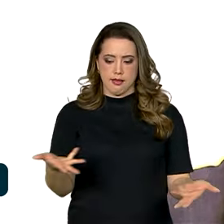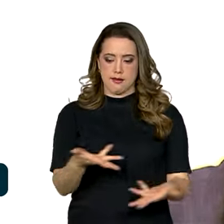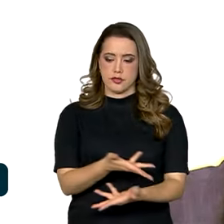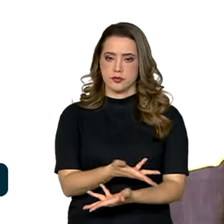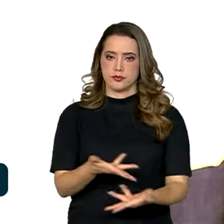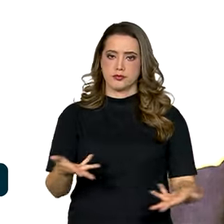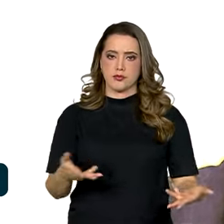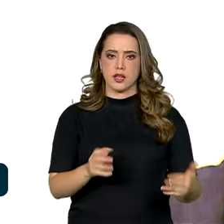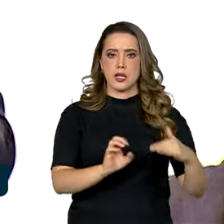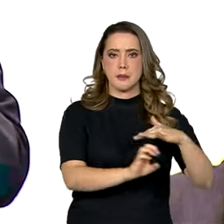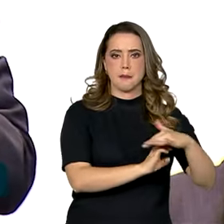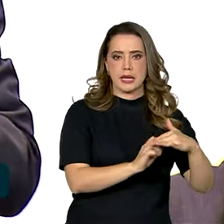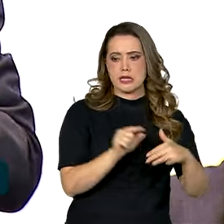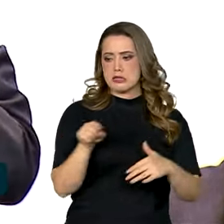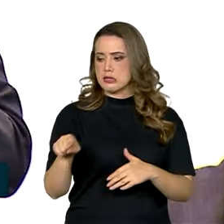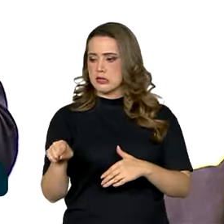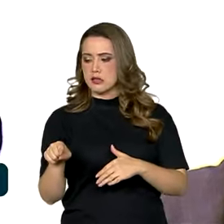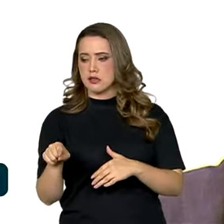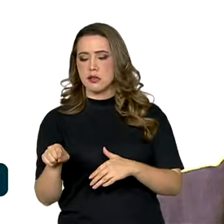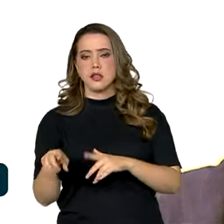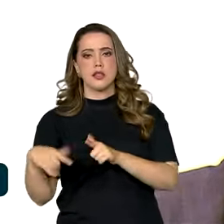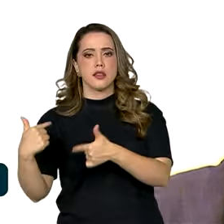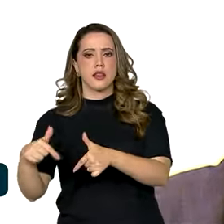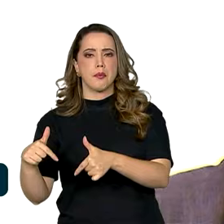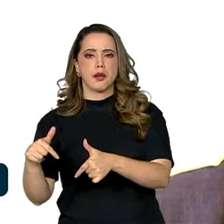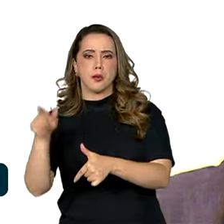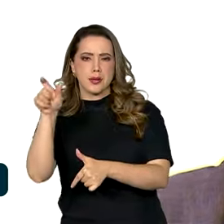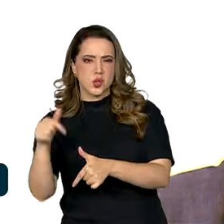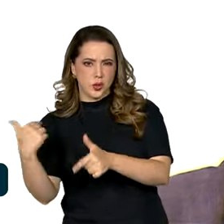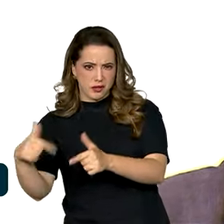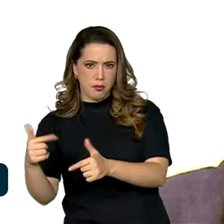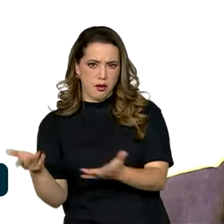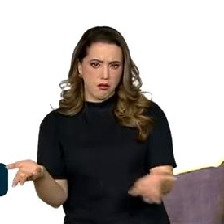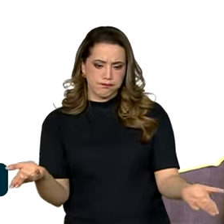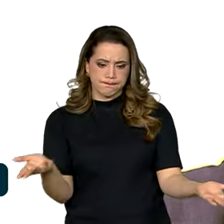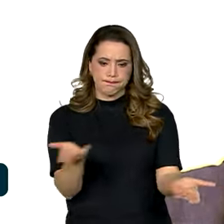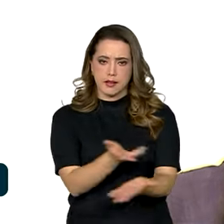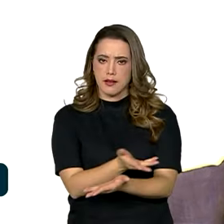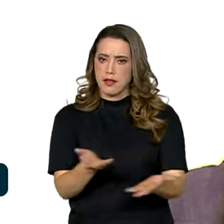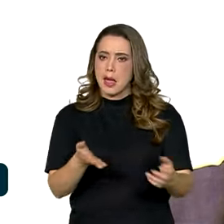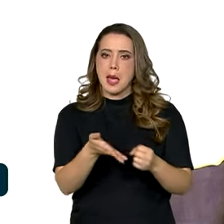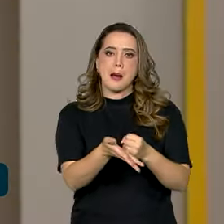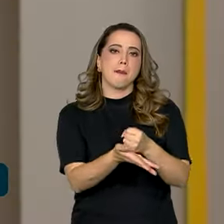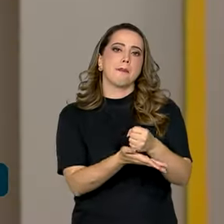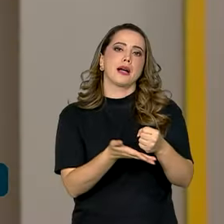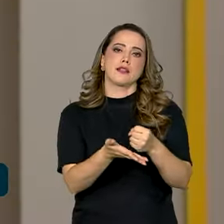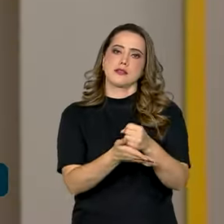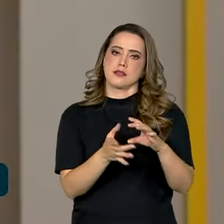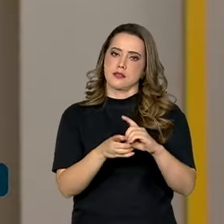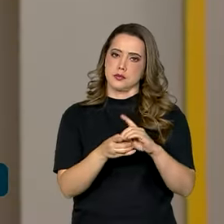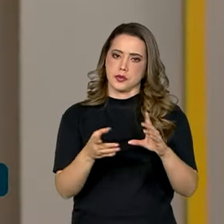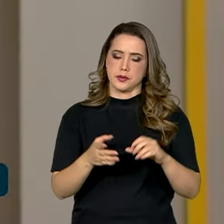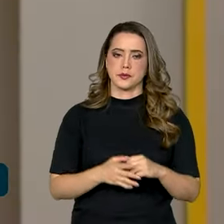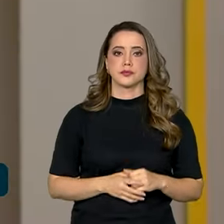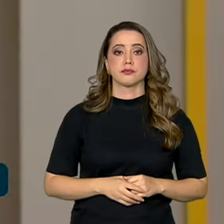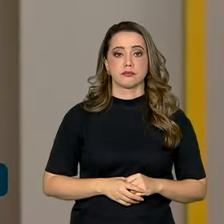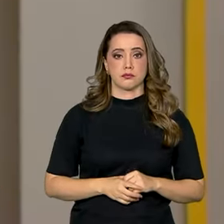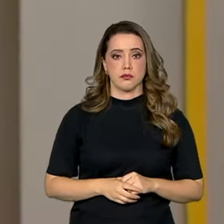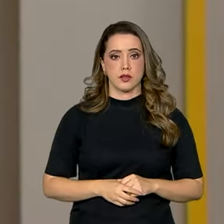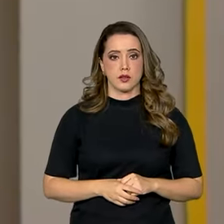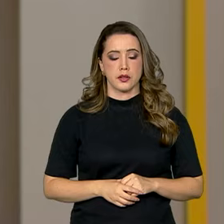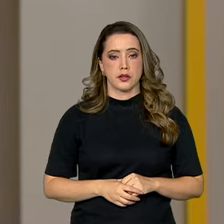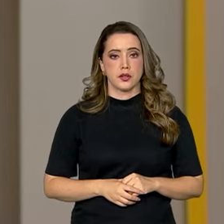sindical de trabalhadores e empregadores é um dos pilares democráticos de qualquer democracia. E o